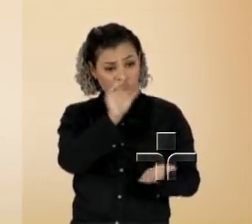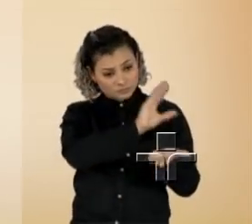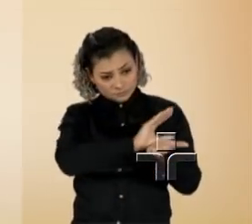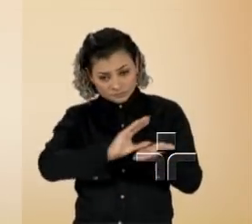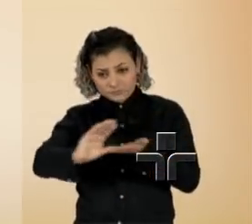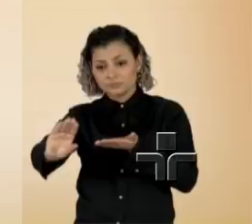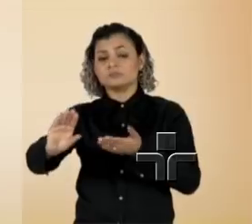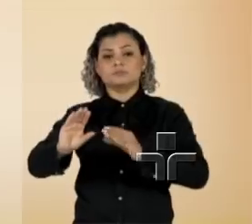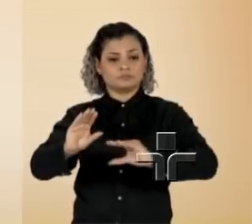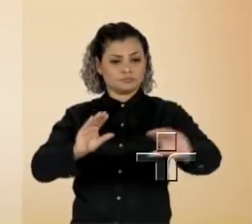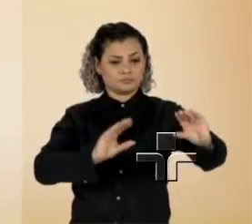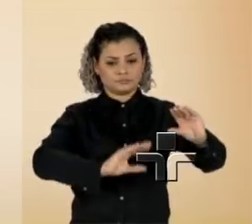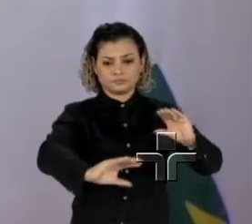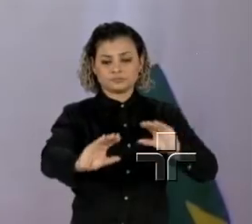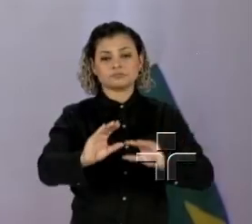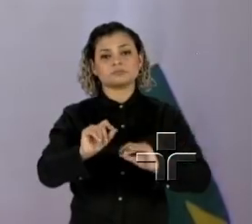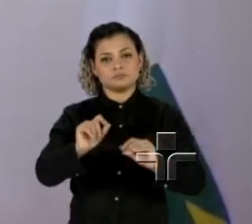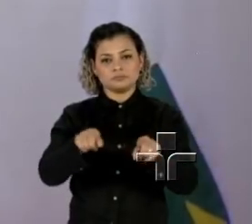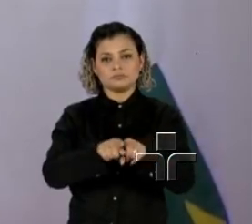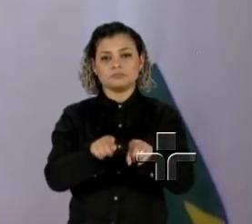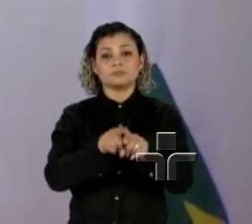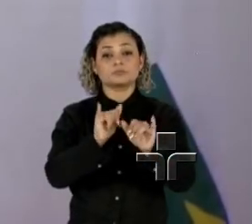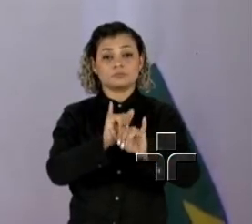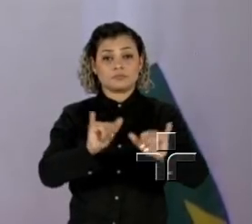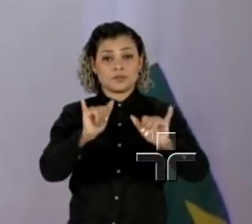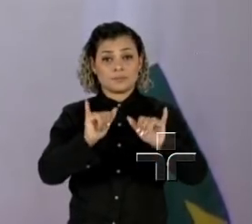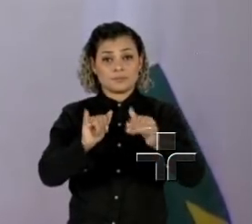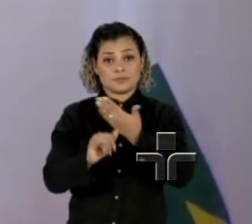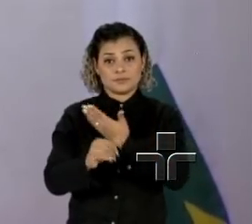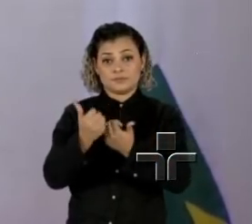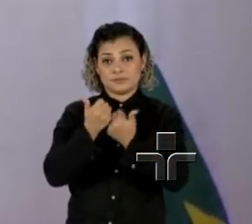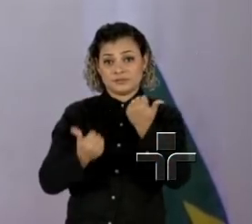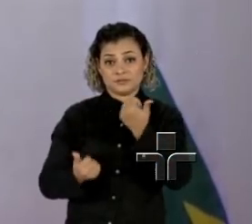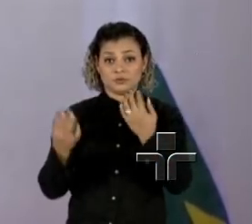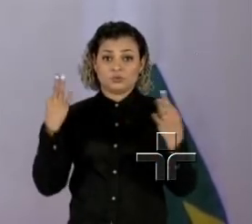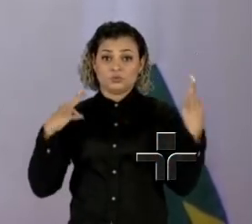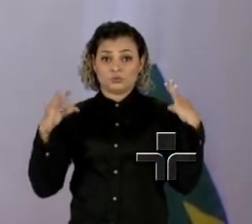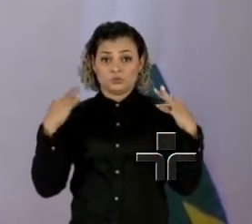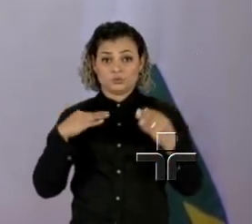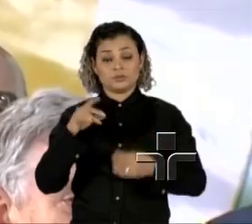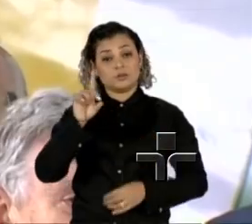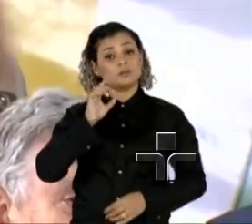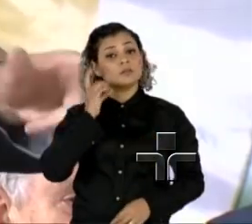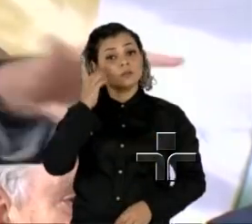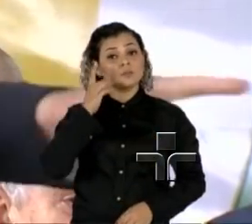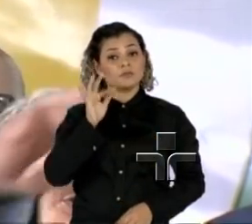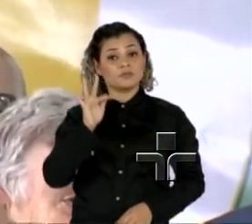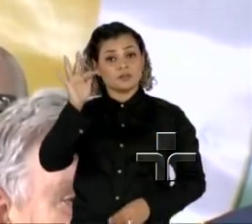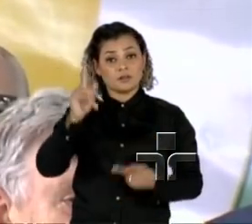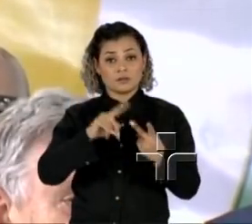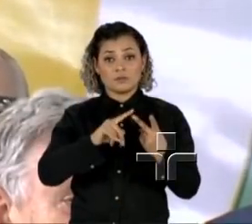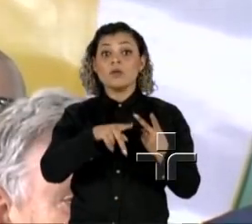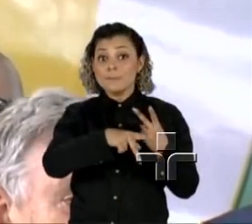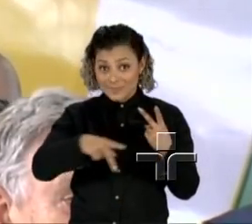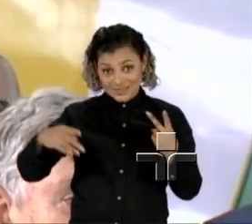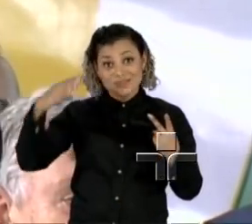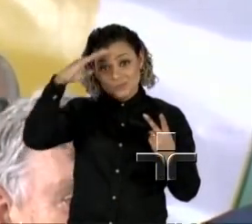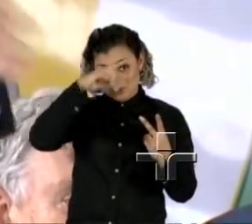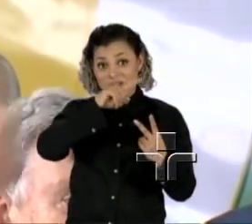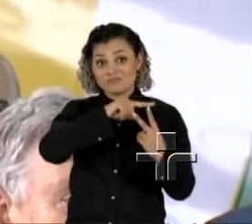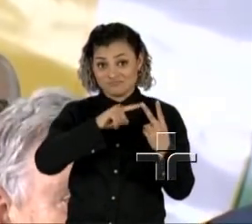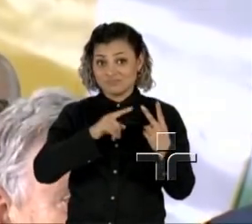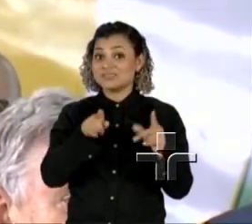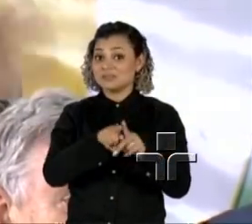abastecer, por meio de Caixa 2, as campanhas do ministro Álvaro Antônio, eleito deputado federal, e do próprio presidente Jair